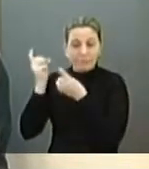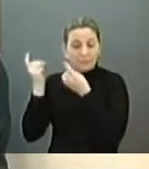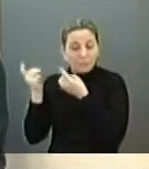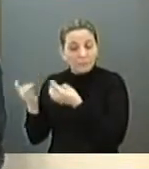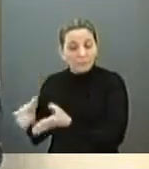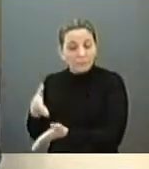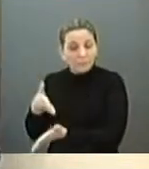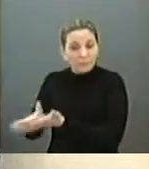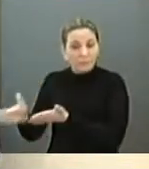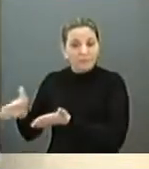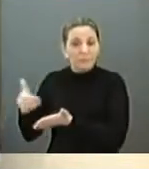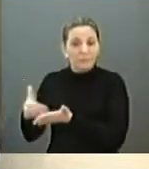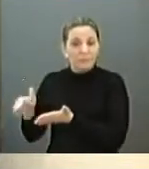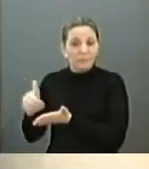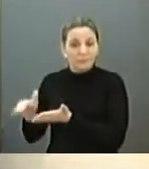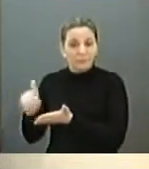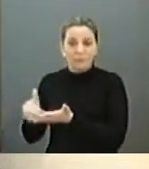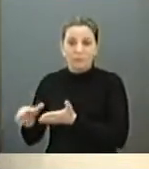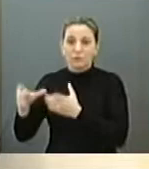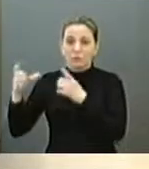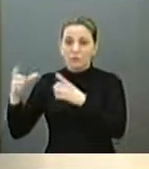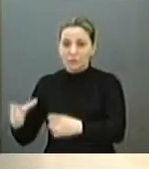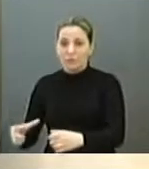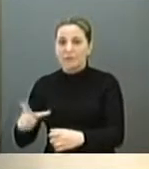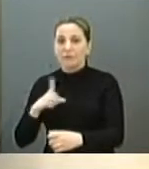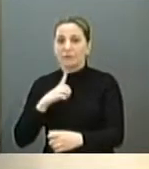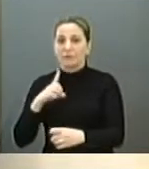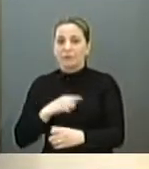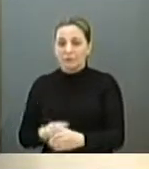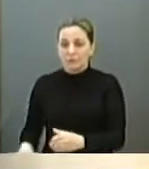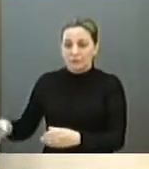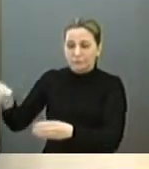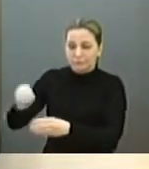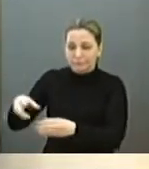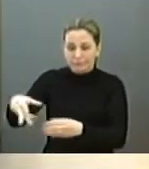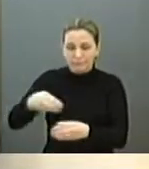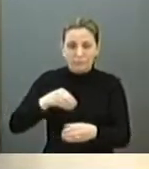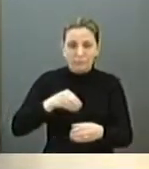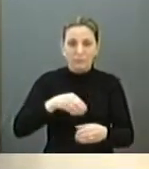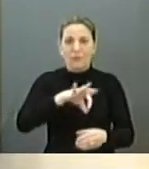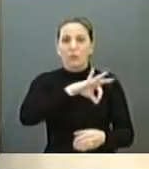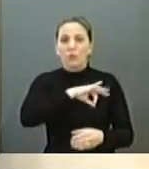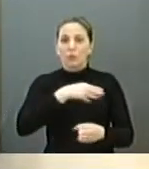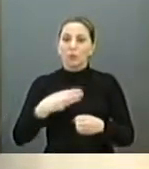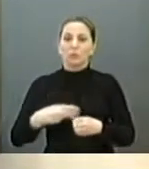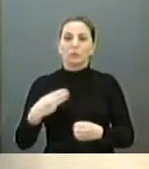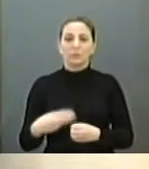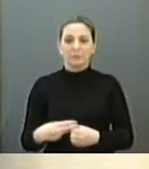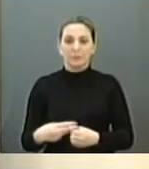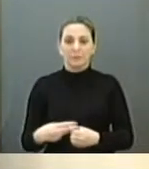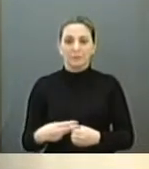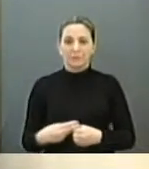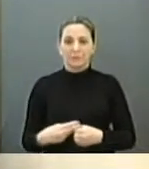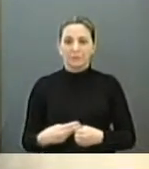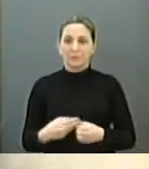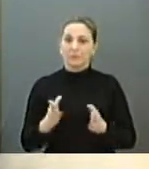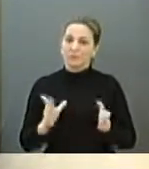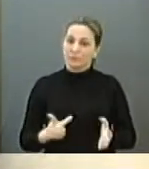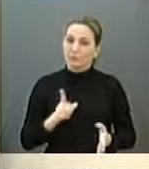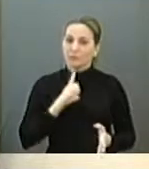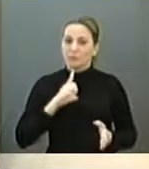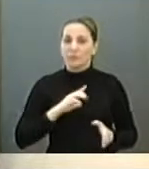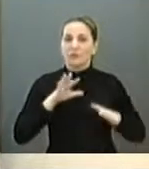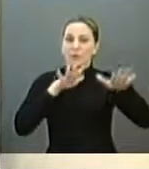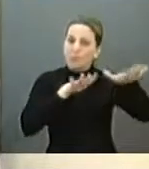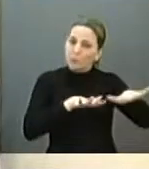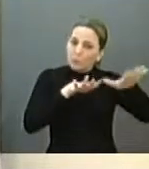segurança, e, no local, estão colocando a guarda municipal. Inclusive, já existe aí também o